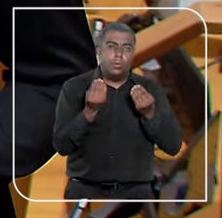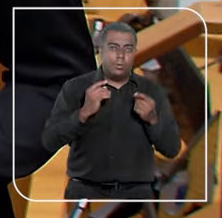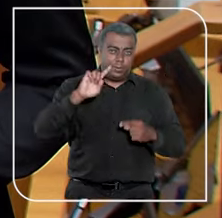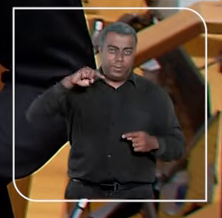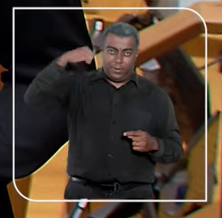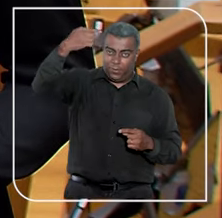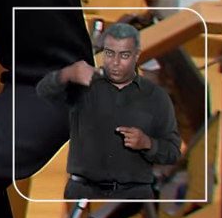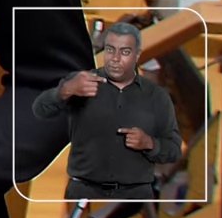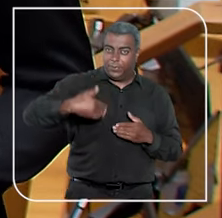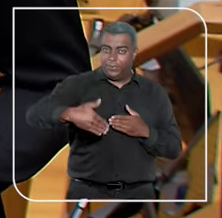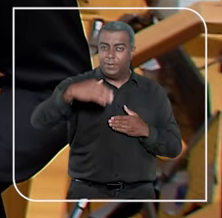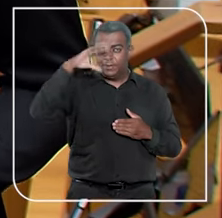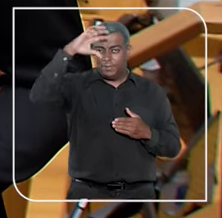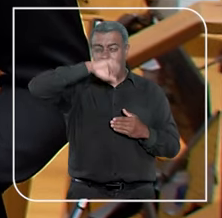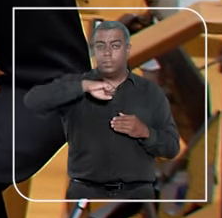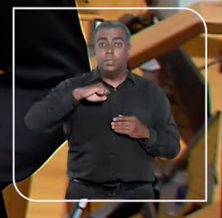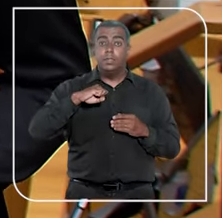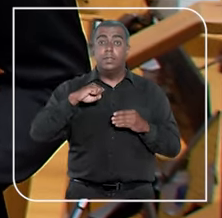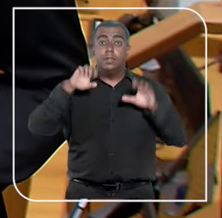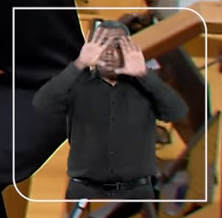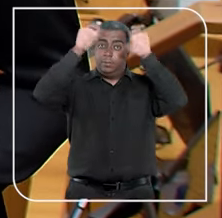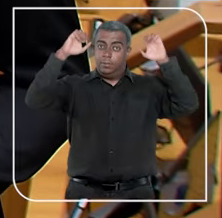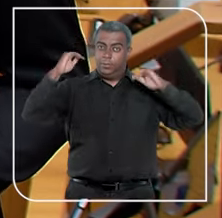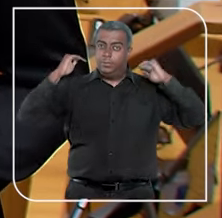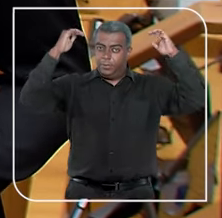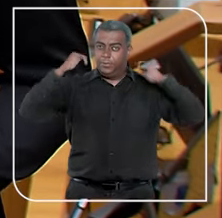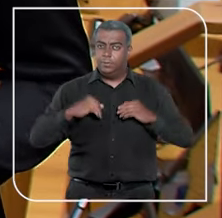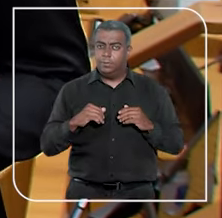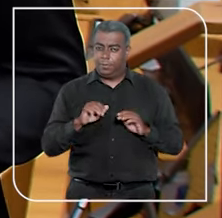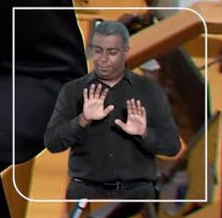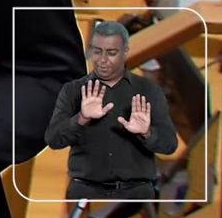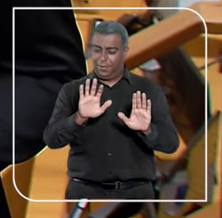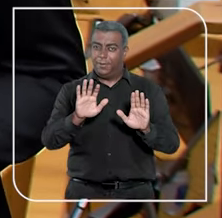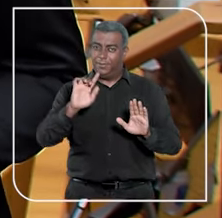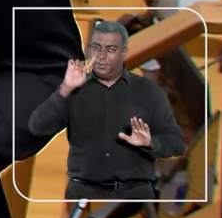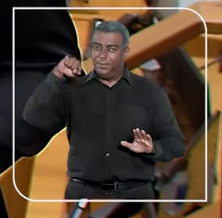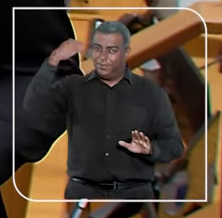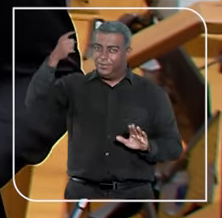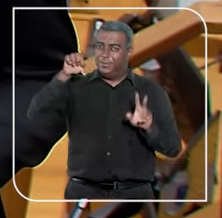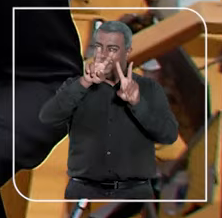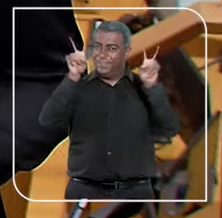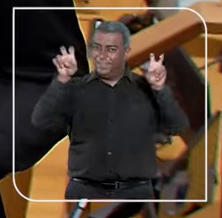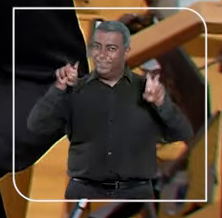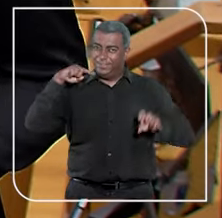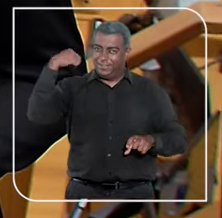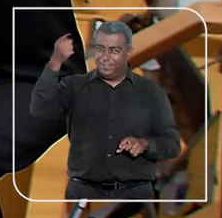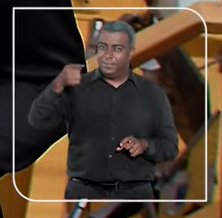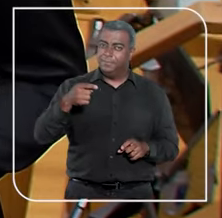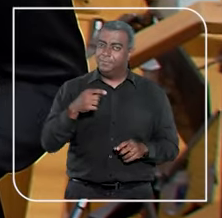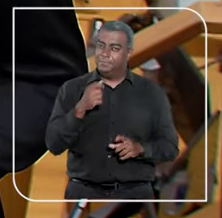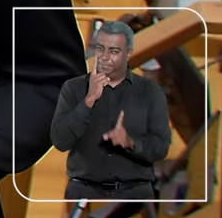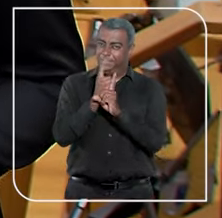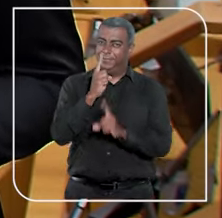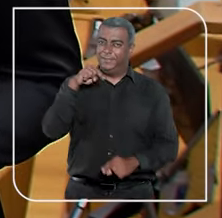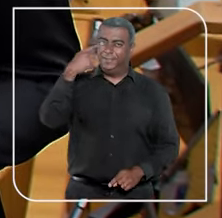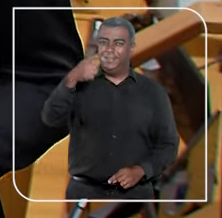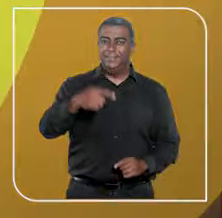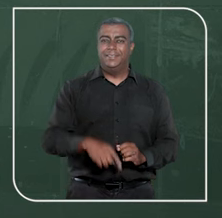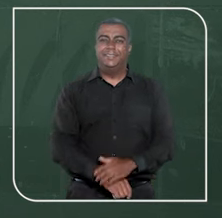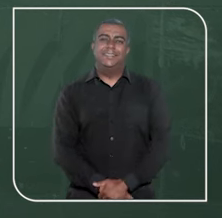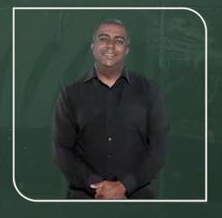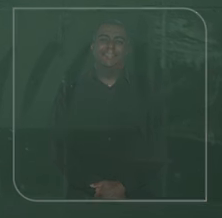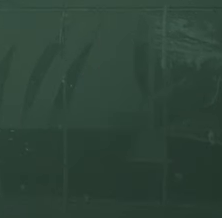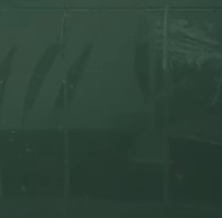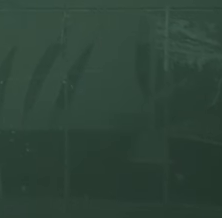já podemos pular para a próxima etapa, tribunais superiores. Mas calma, esse é o tema da próxima reportagem. Até lá!